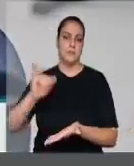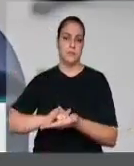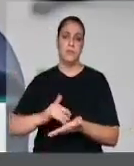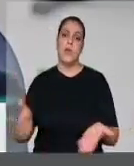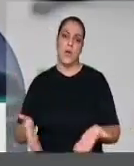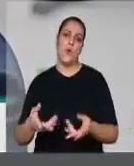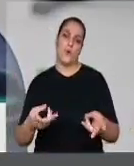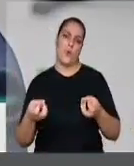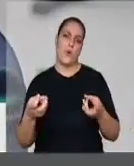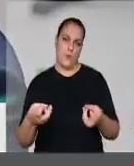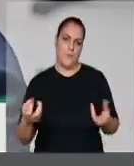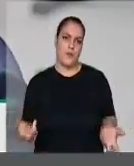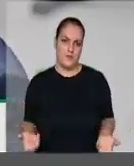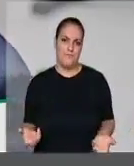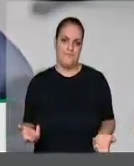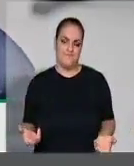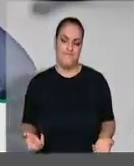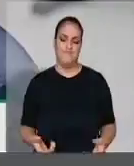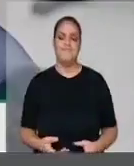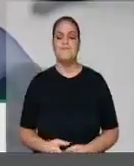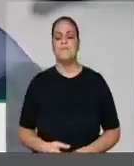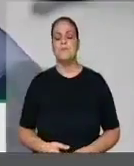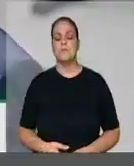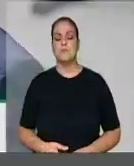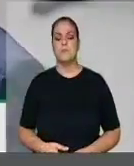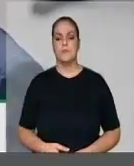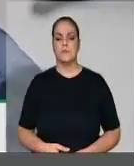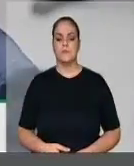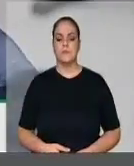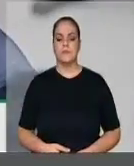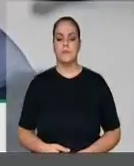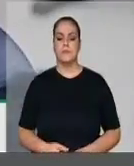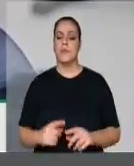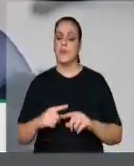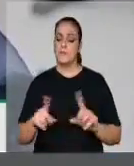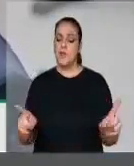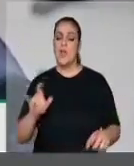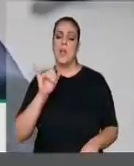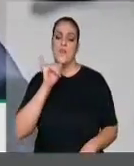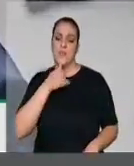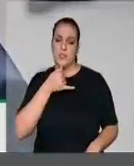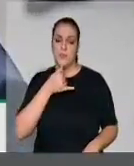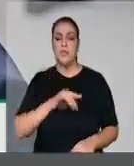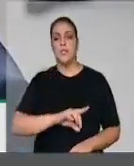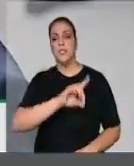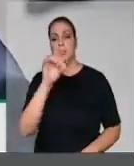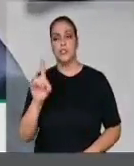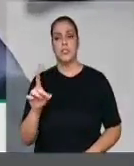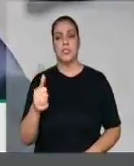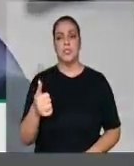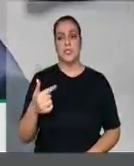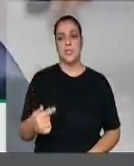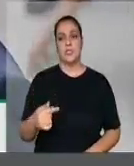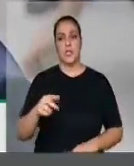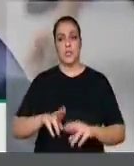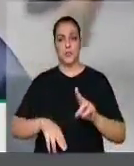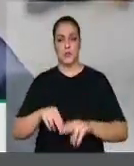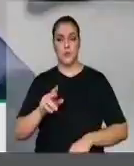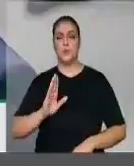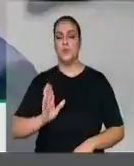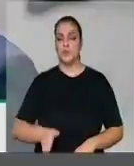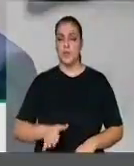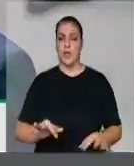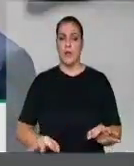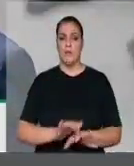fazendo hoje com os nossos usuários. E, infelizmente, desde o dia 17 de junho, foi encaminhado esse